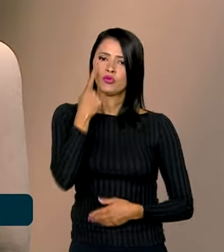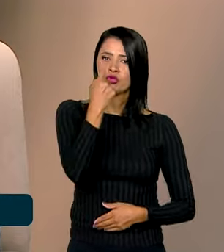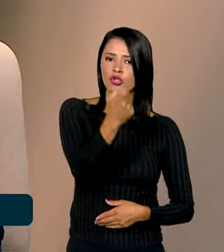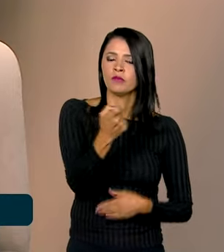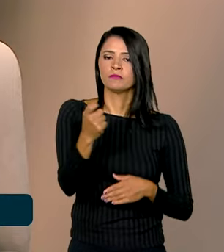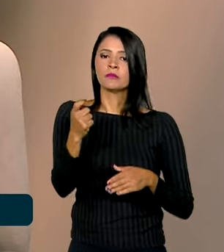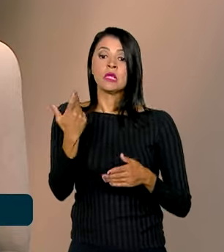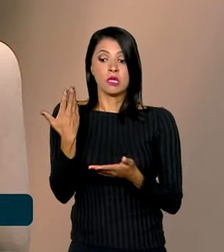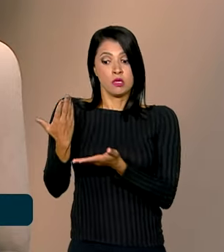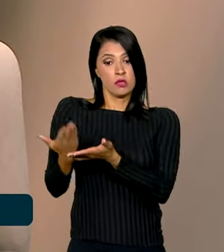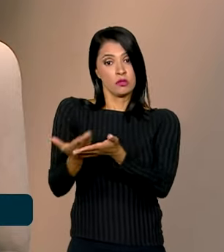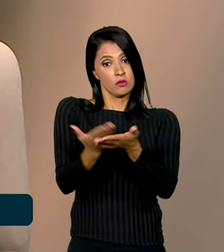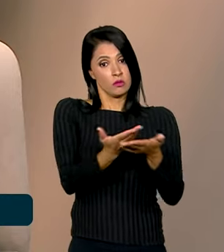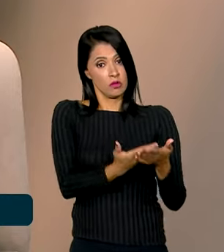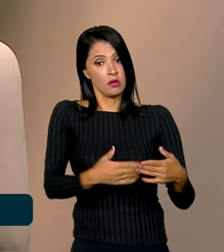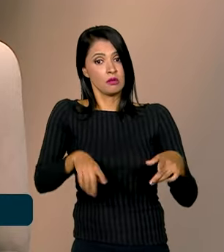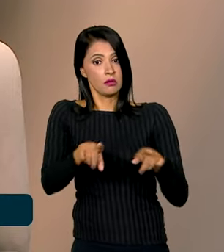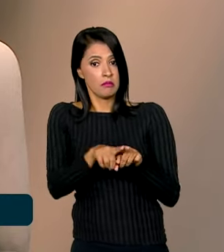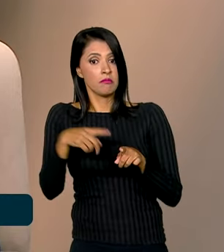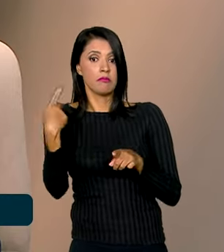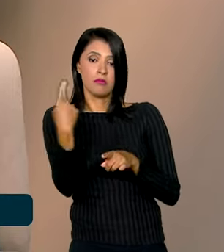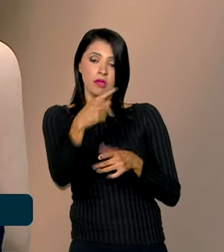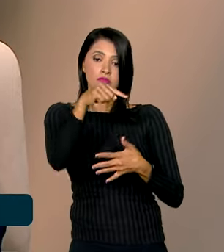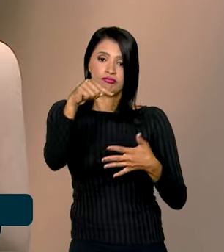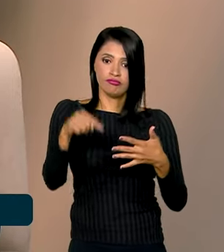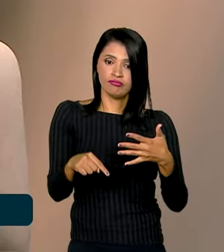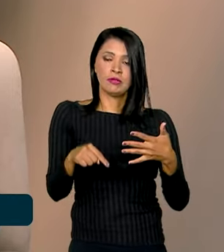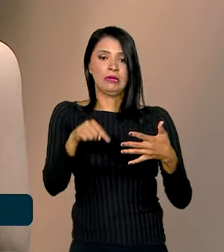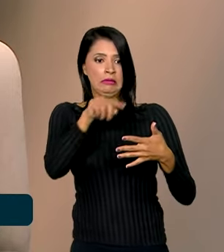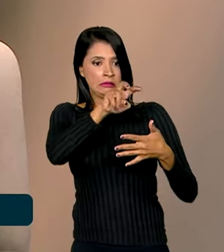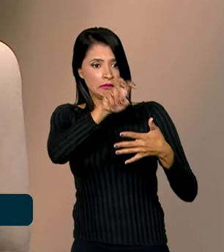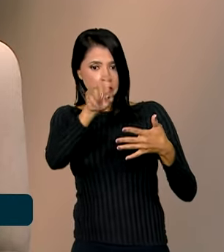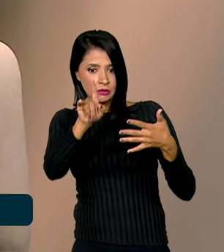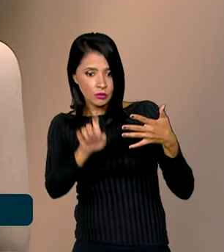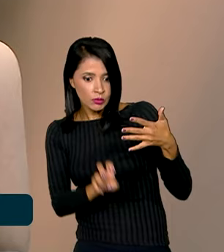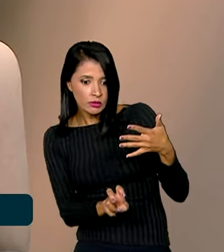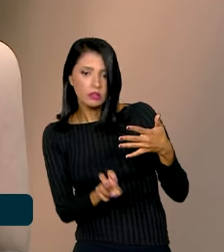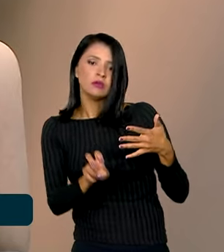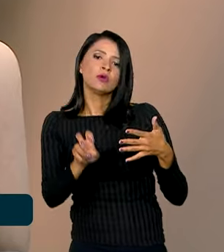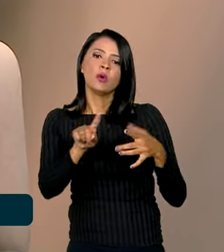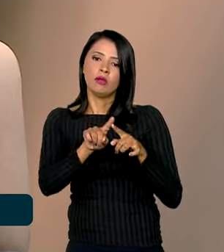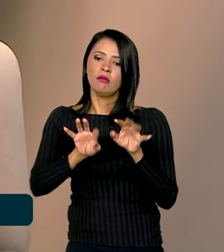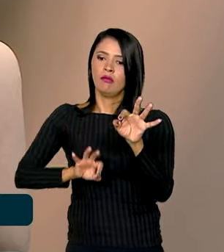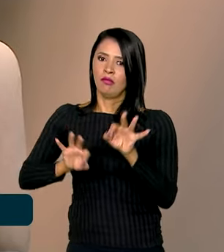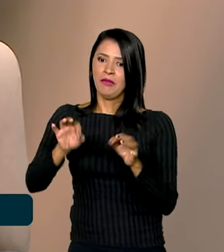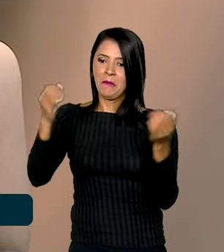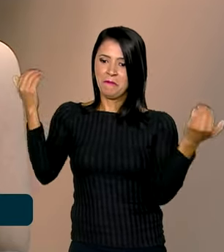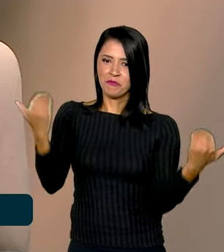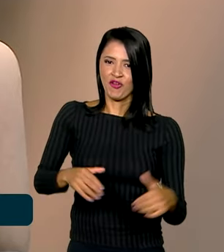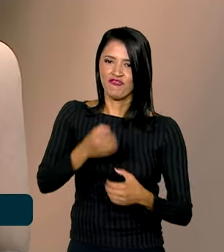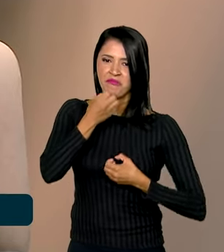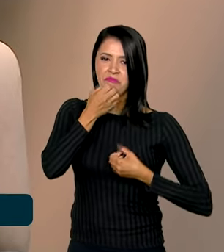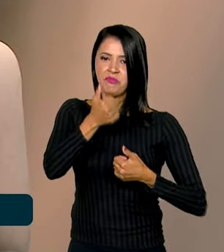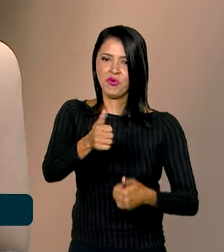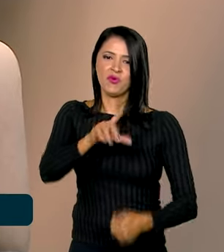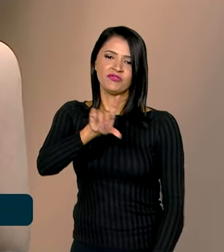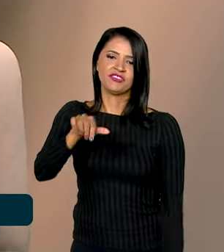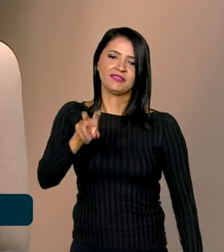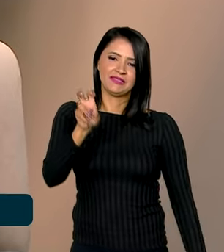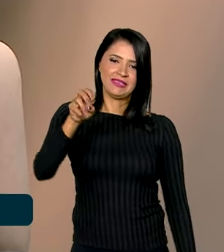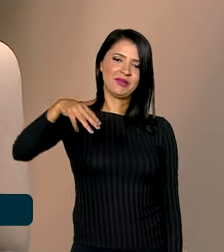concentrar para estudar para aqueles cargos, para aqueles eixos, e poder estar bem preparados para fazer uma boa prova no dia 5 de maio.